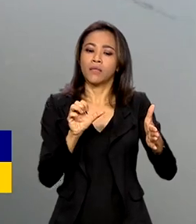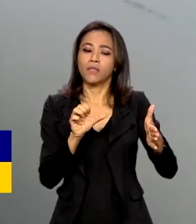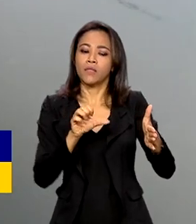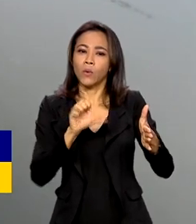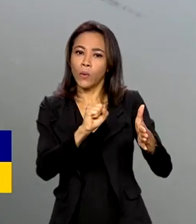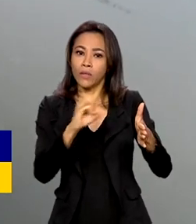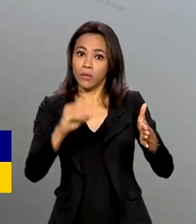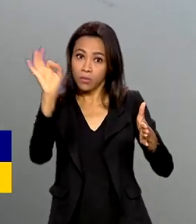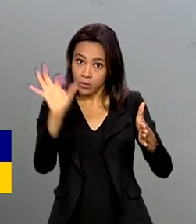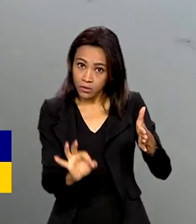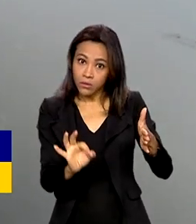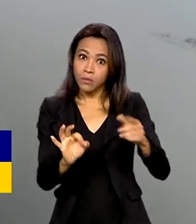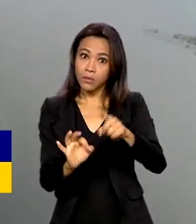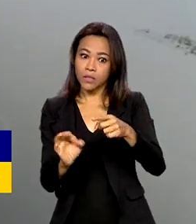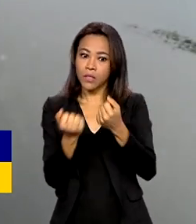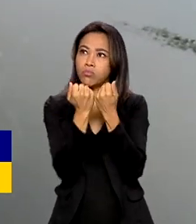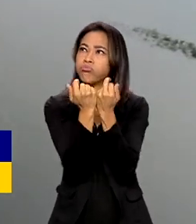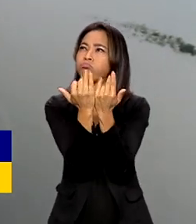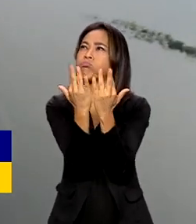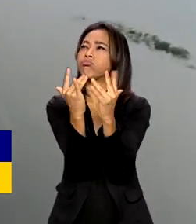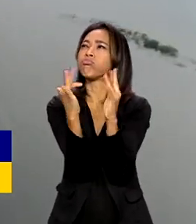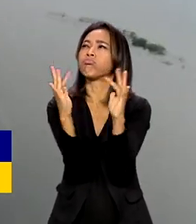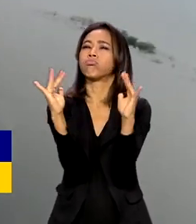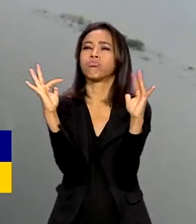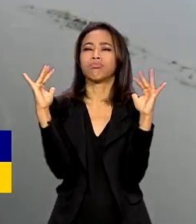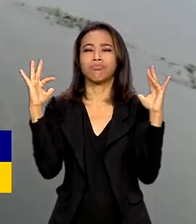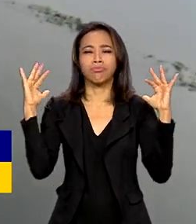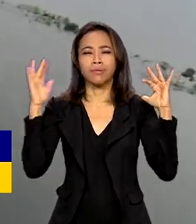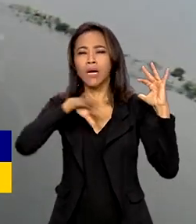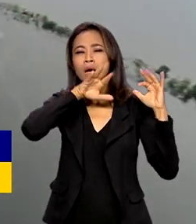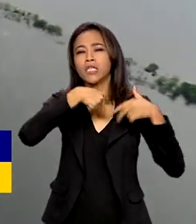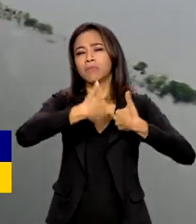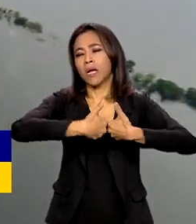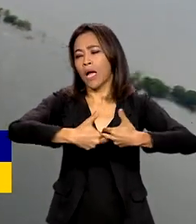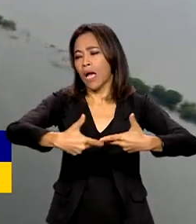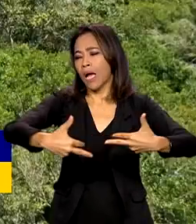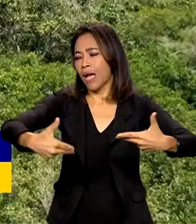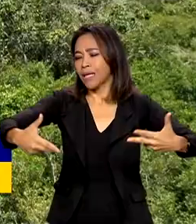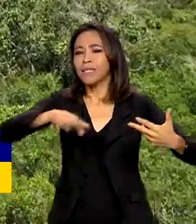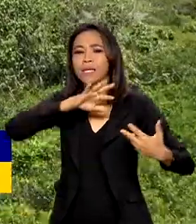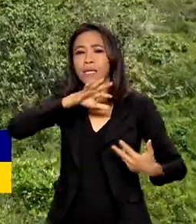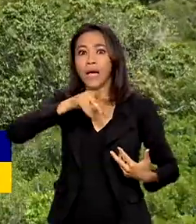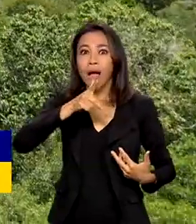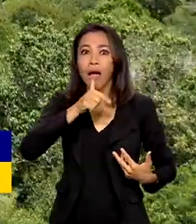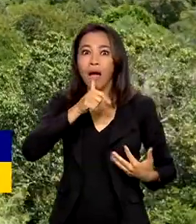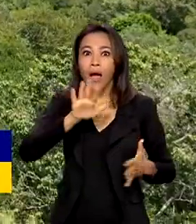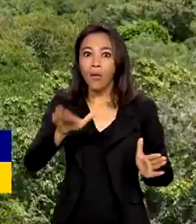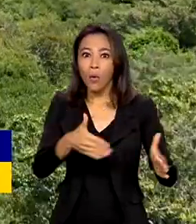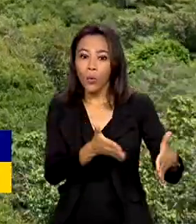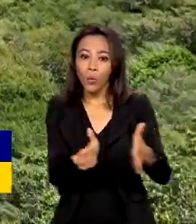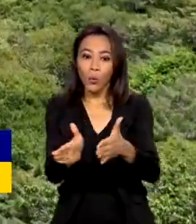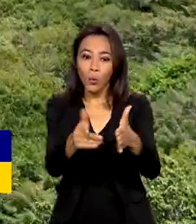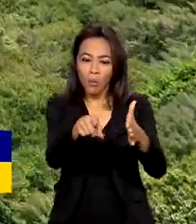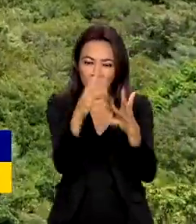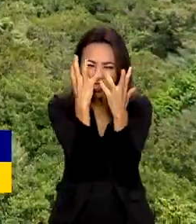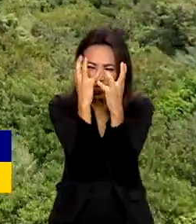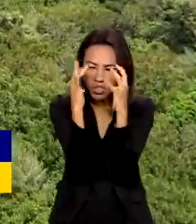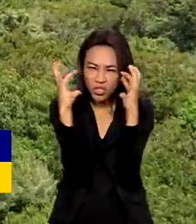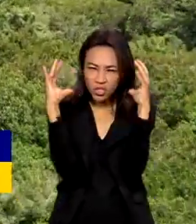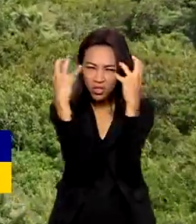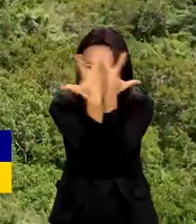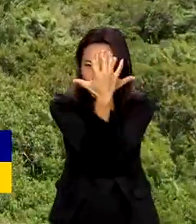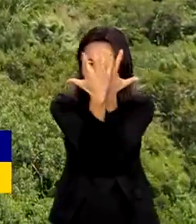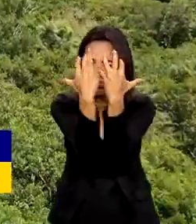de riquezas naturais, com fauna e flora típicas e muita água. Mas a vegetação fechada e as